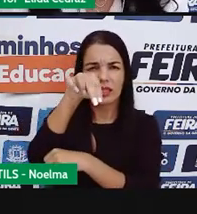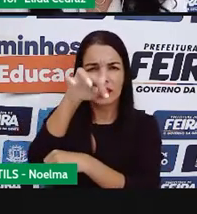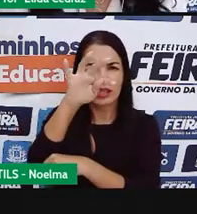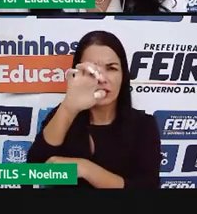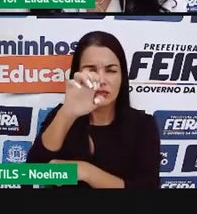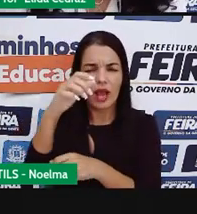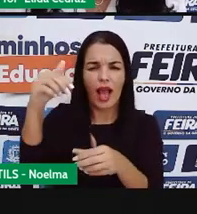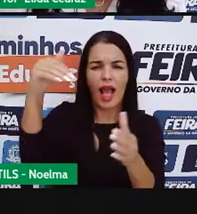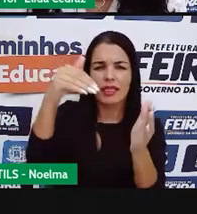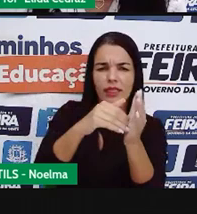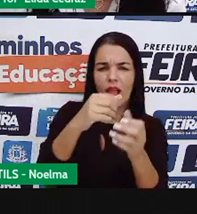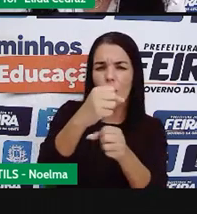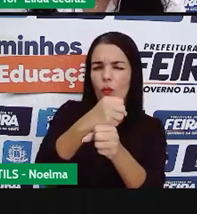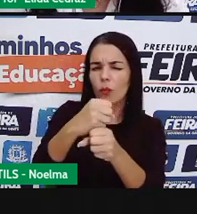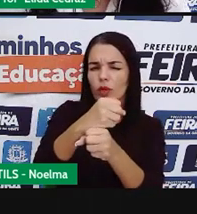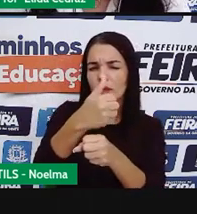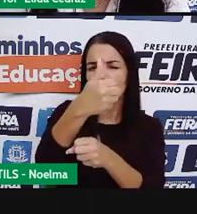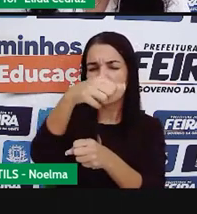1930.